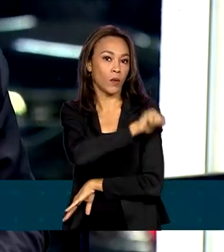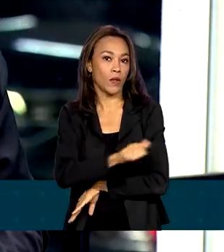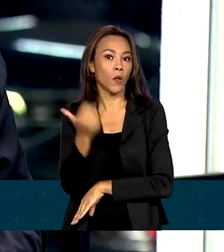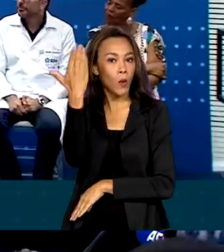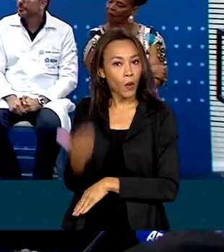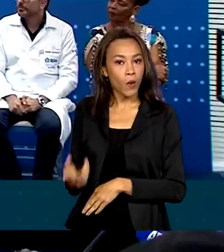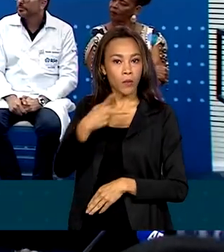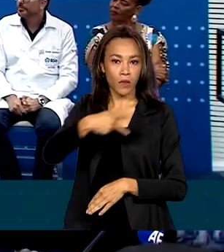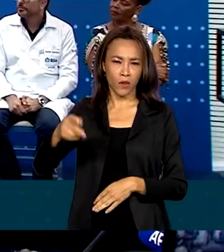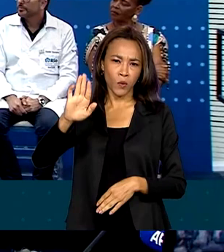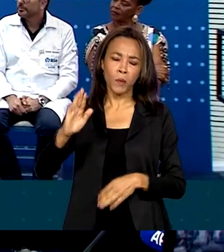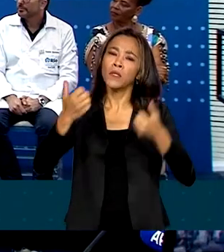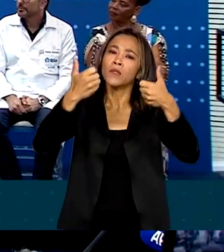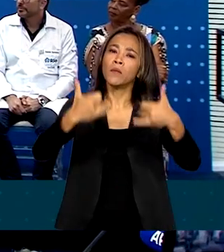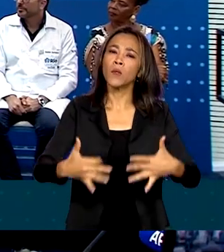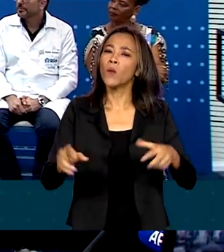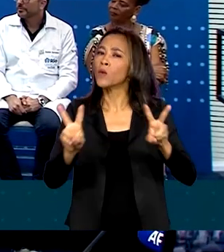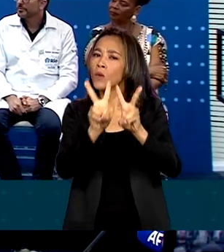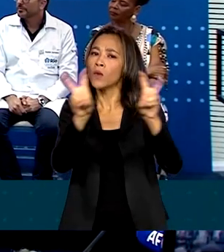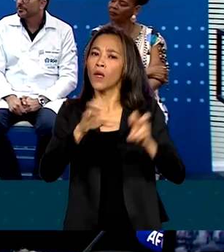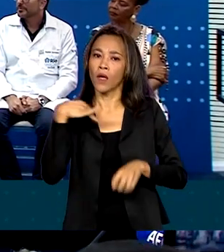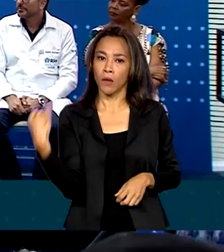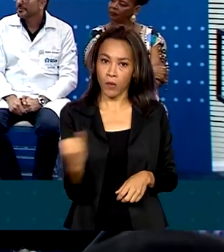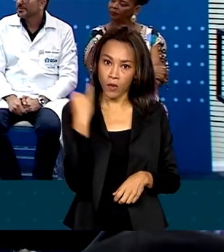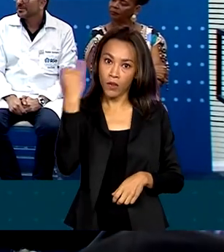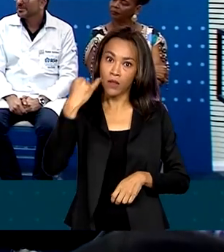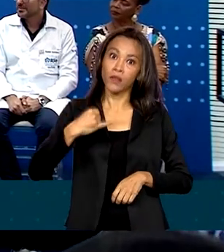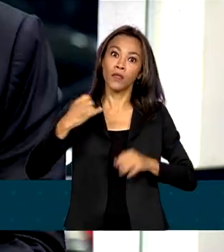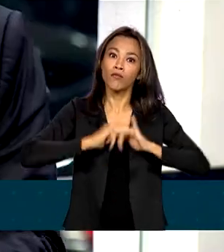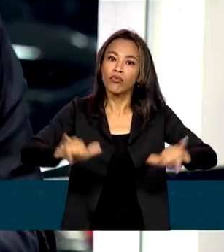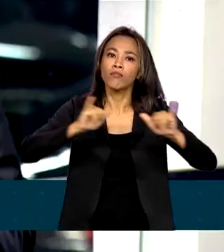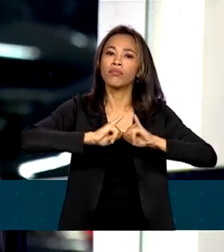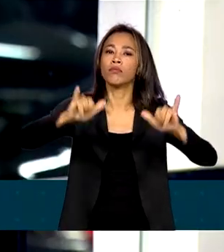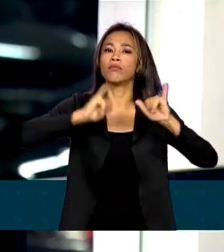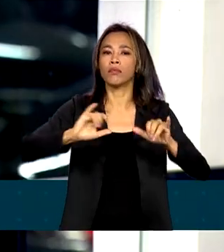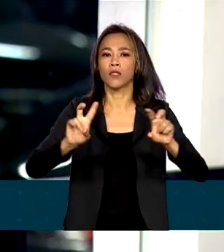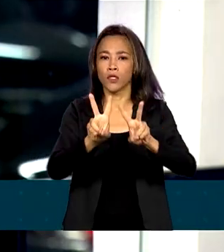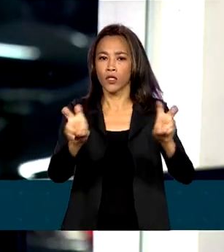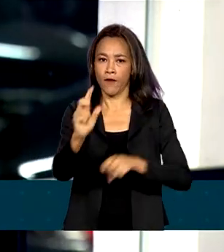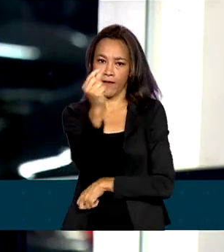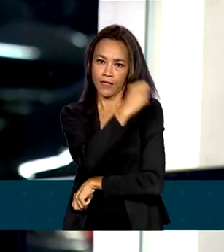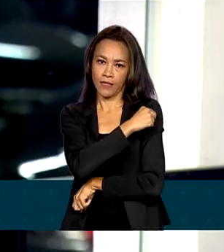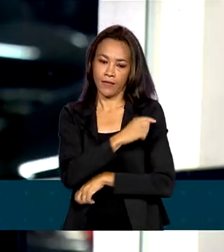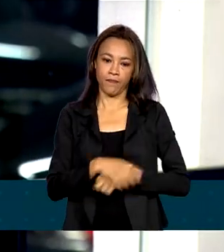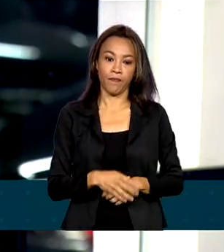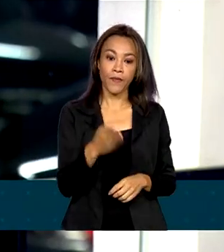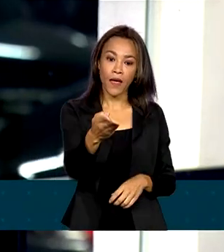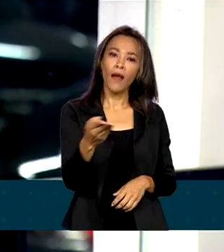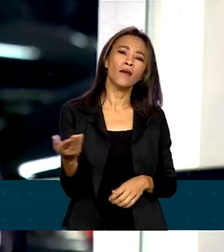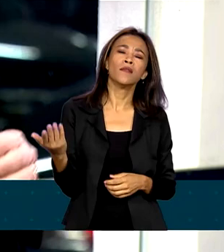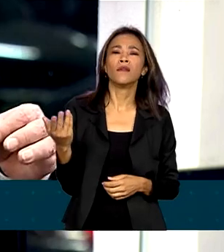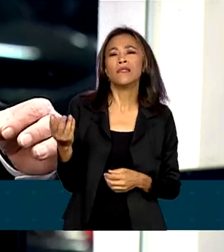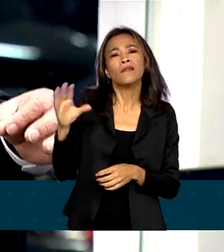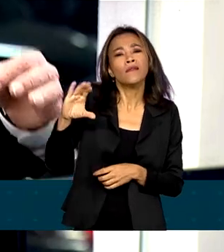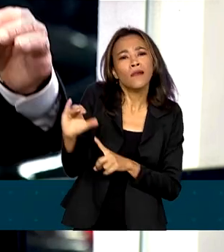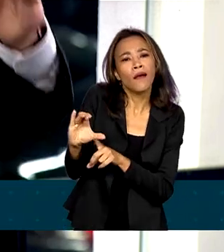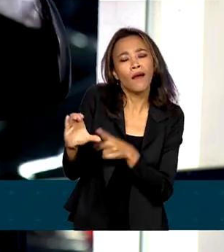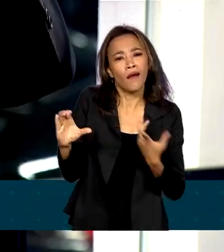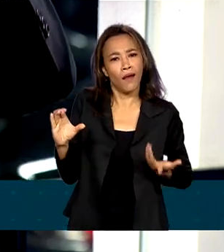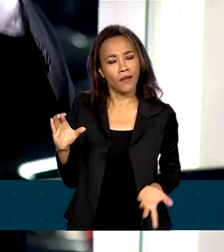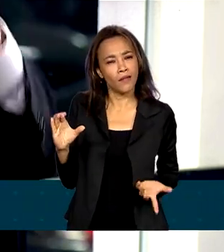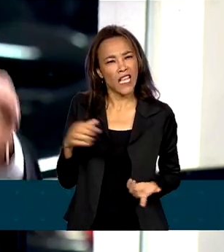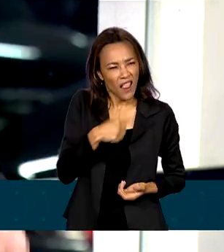também falou sobre a importância da campanha de vacinação. É uma questão da ciência. Eu, se tiver